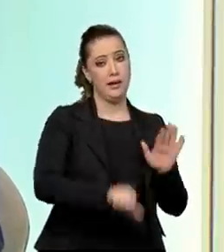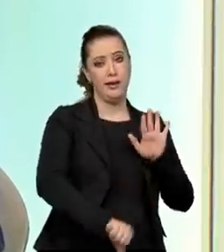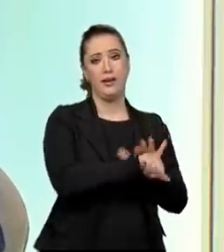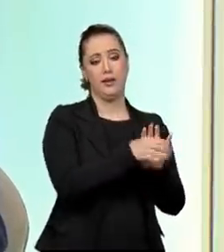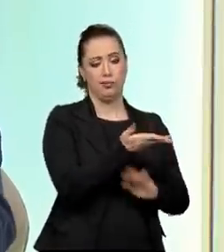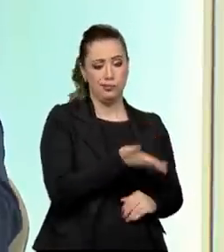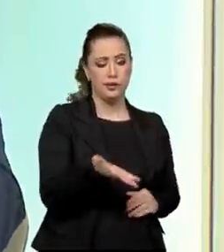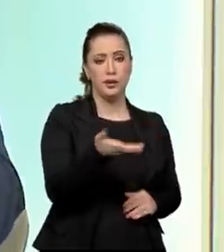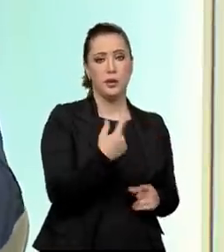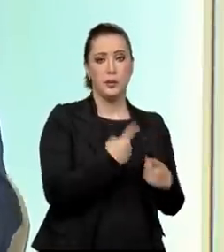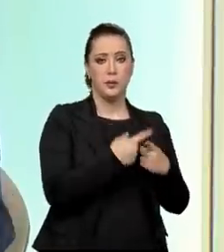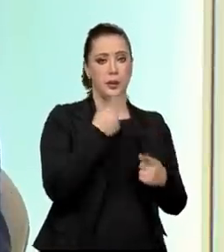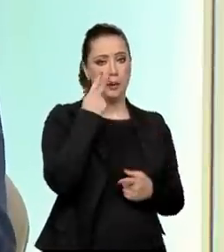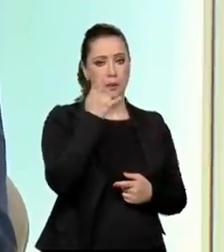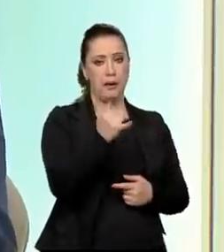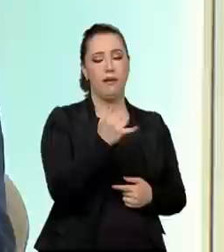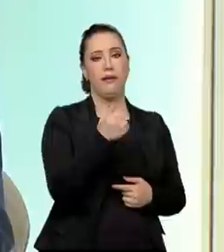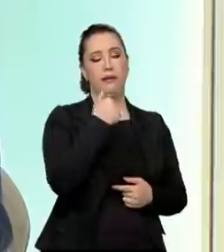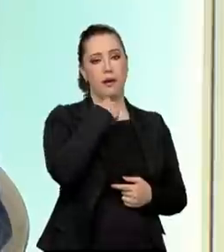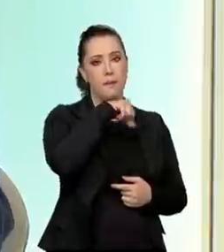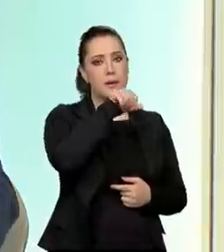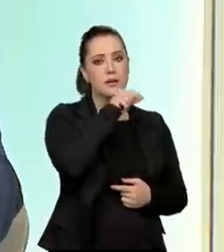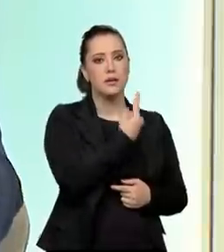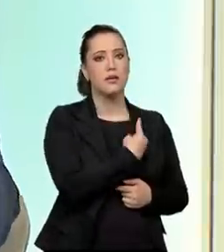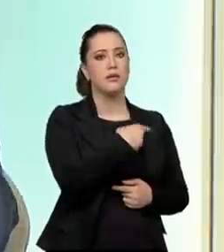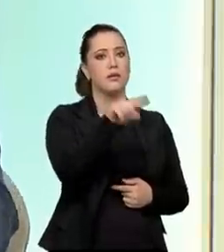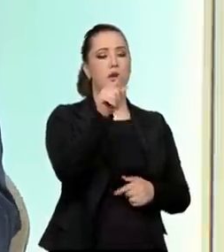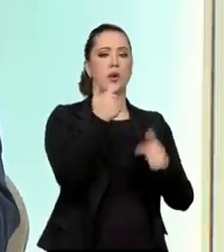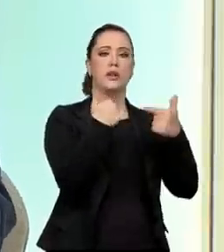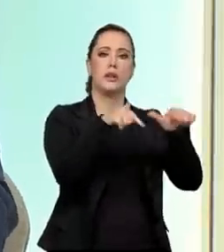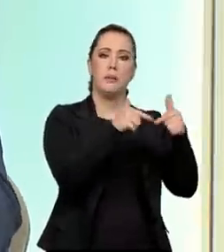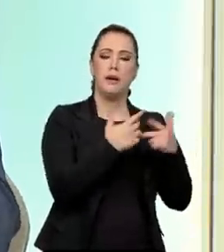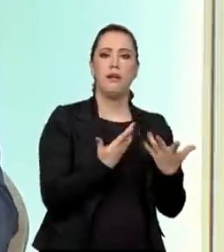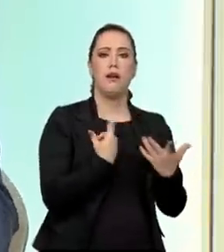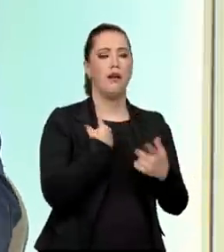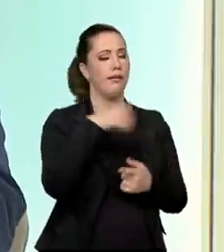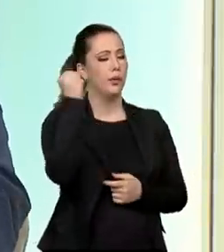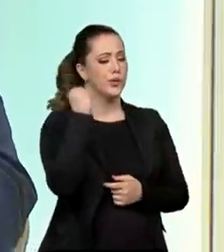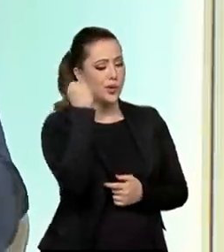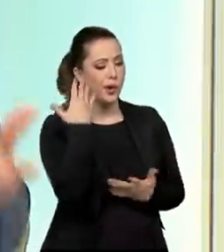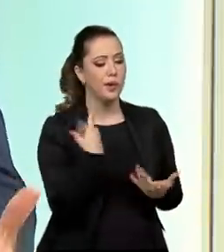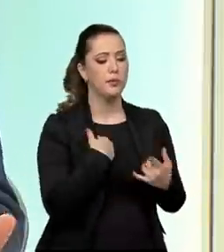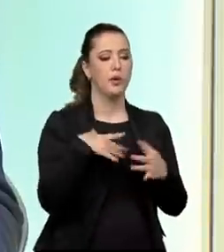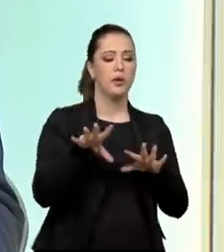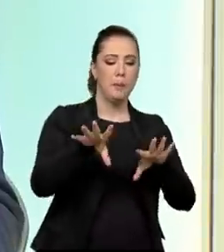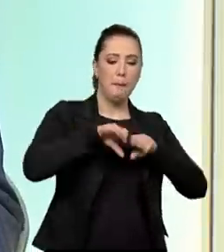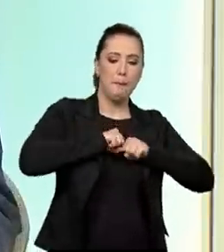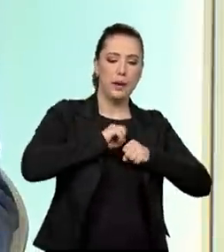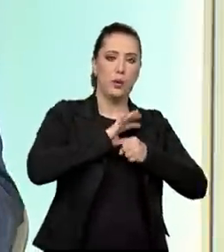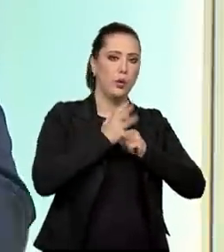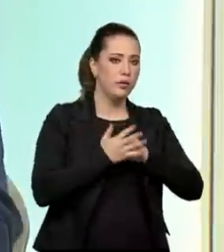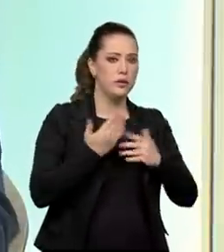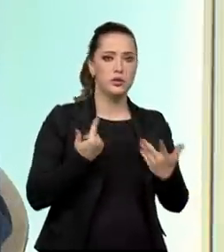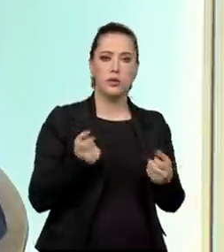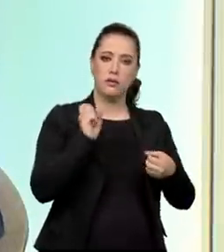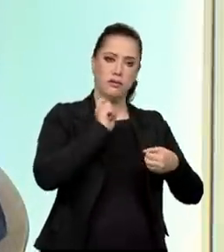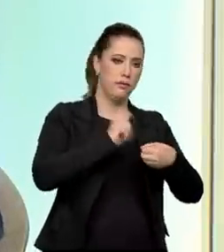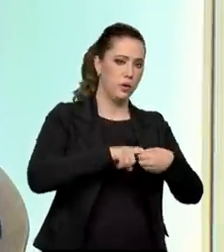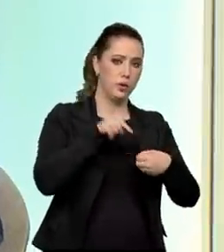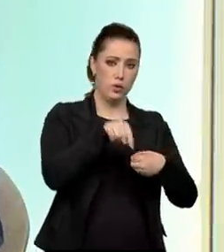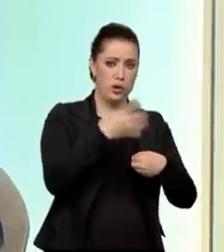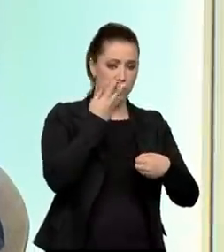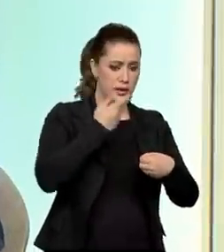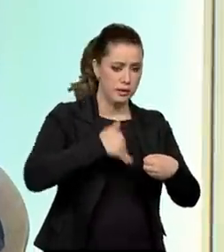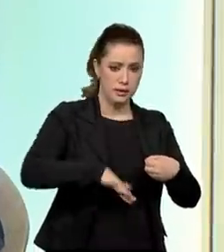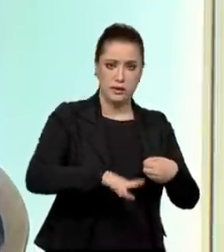pai dessa criança foi trabalhar, foi no ônibus, trabalhou, se contaminou eventualmente, voltou. Essa criança